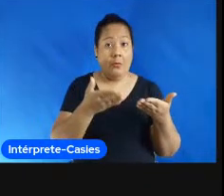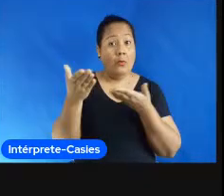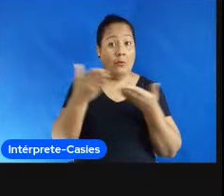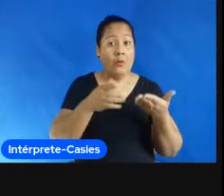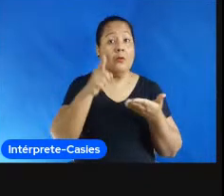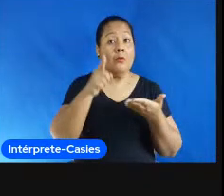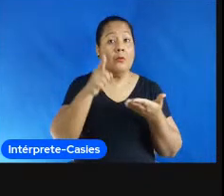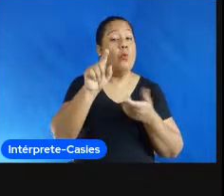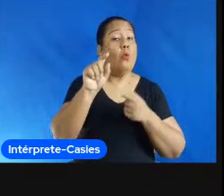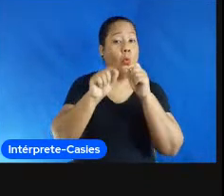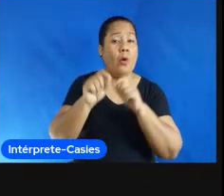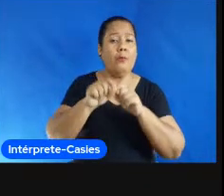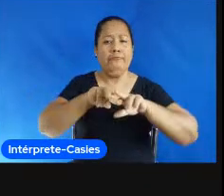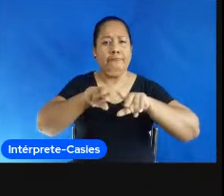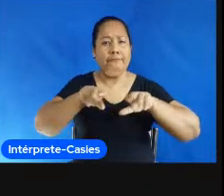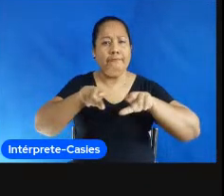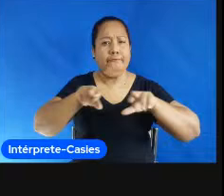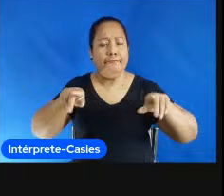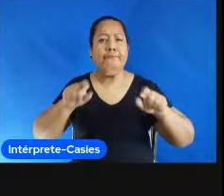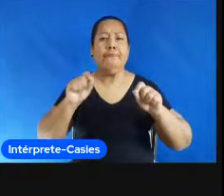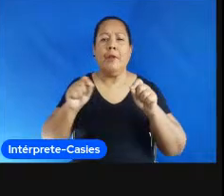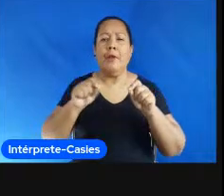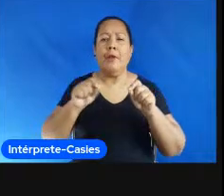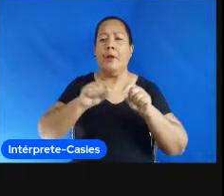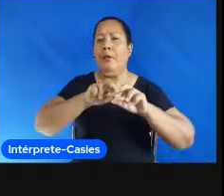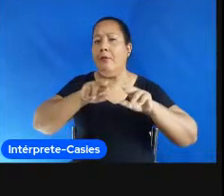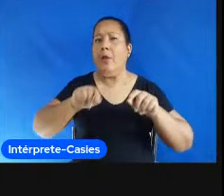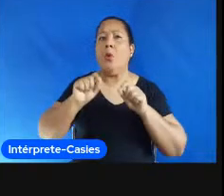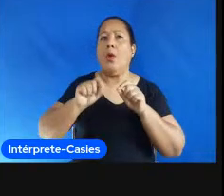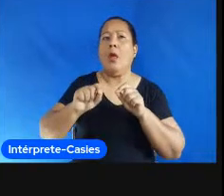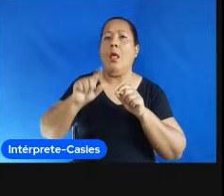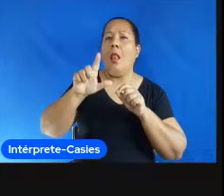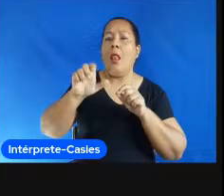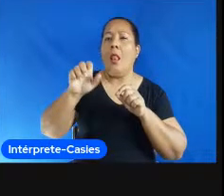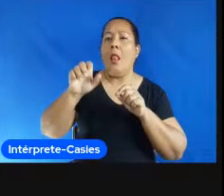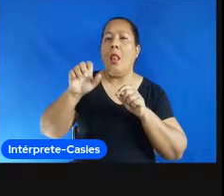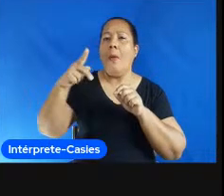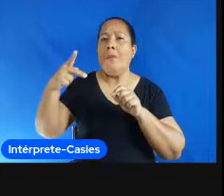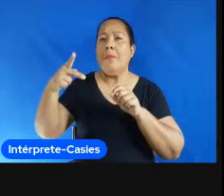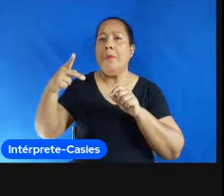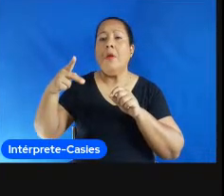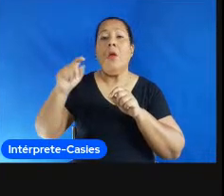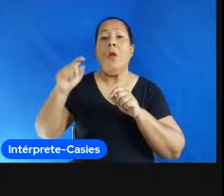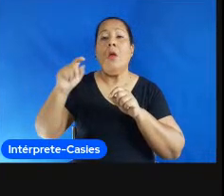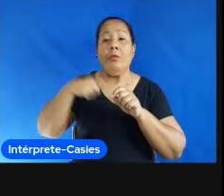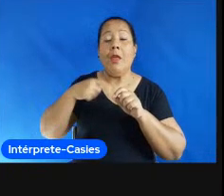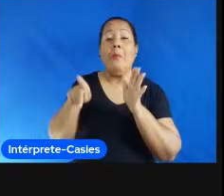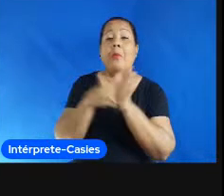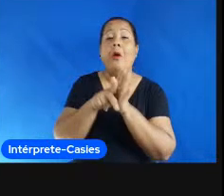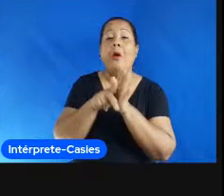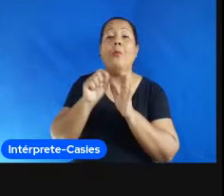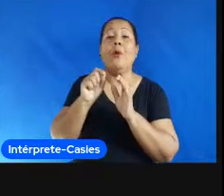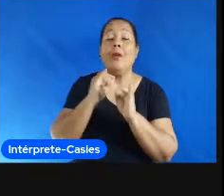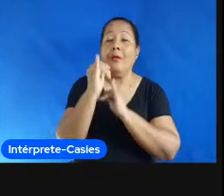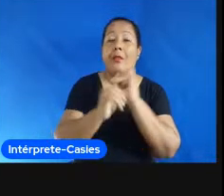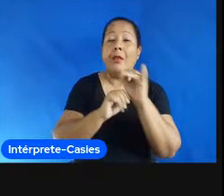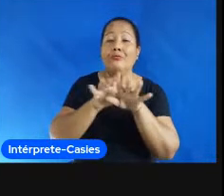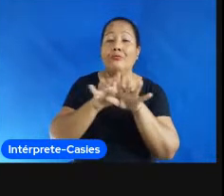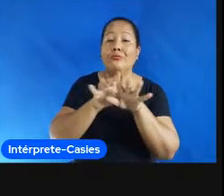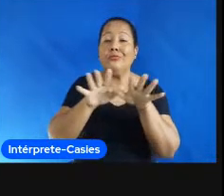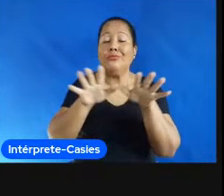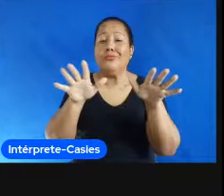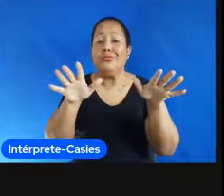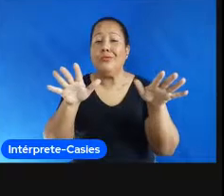mais diversas mídias sociais o LEP se tornou um blogueirinho aqui a tem um projeto que se chama LEP Digital que a ideia é